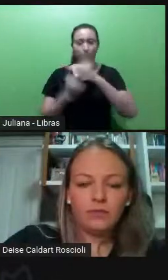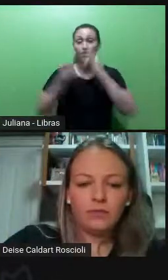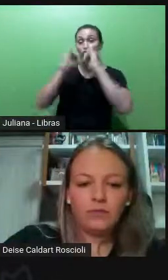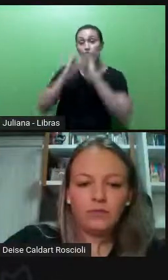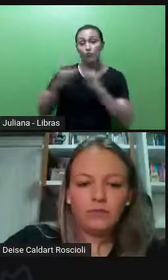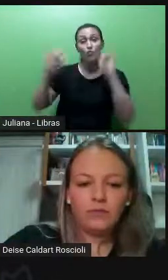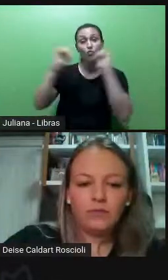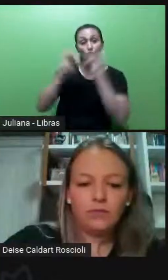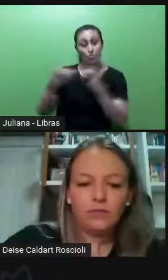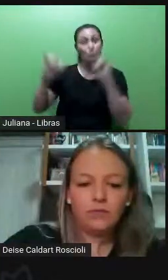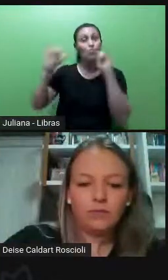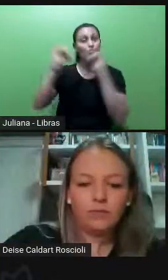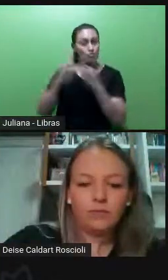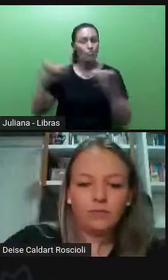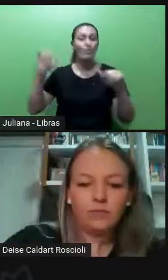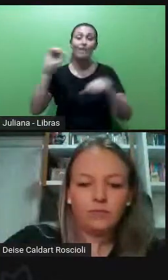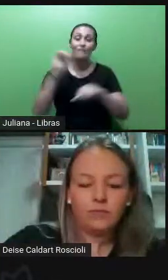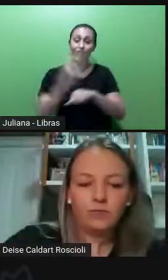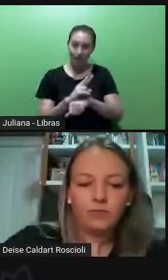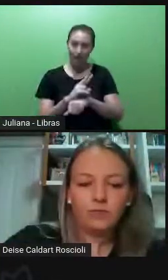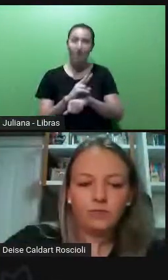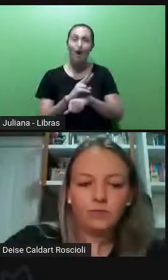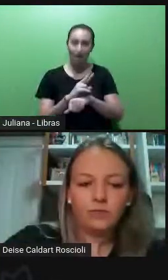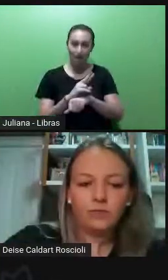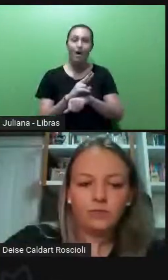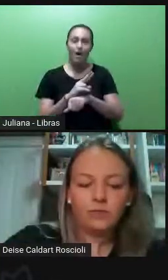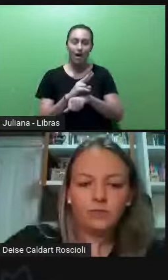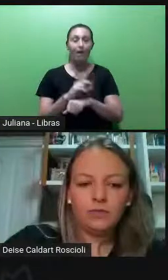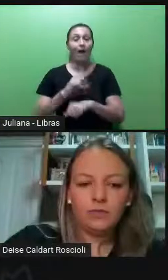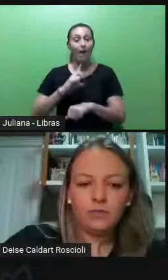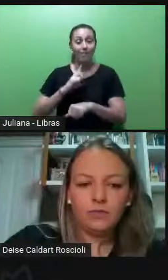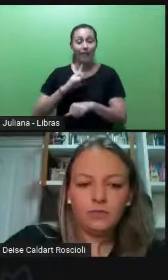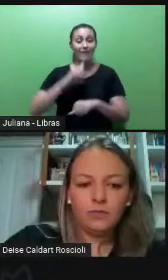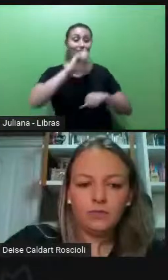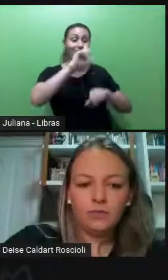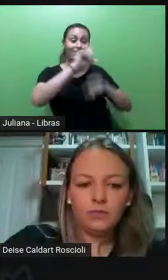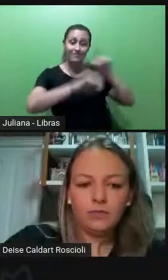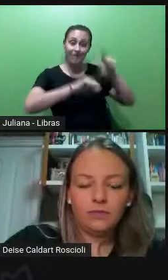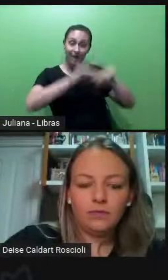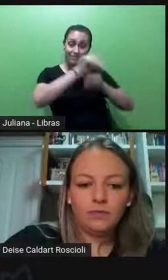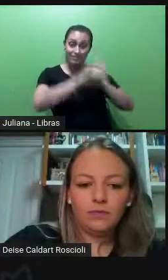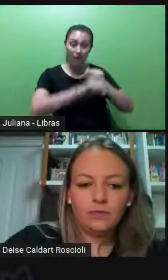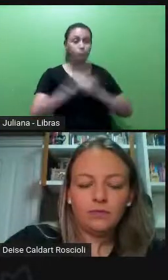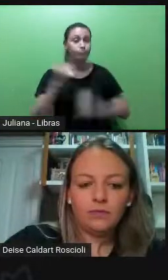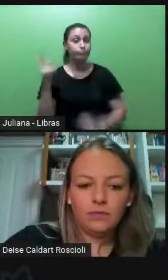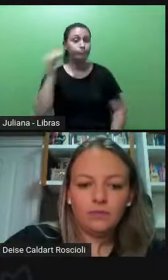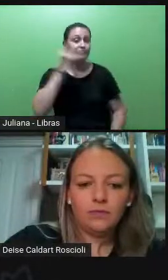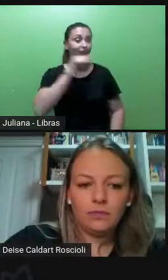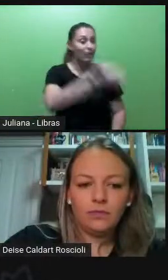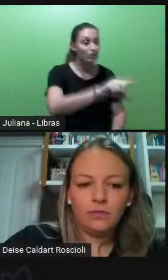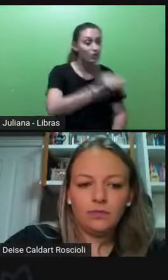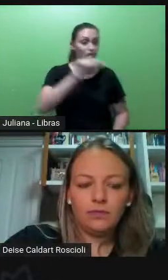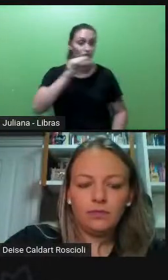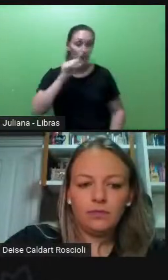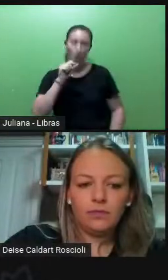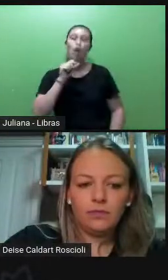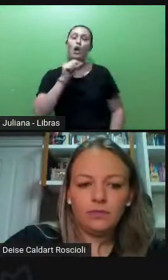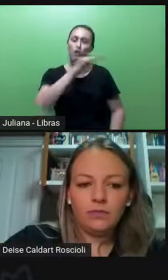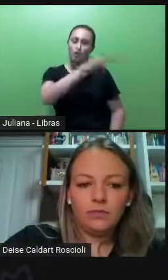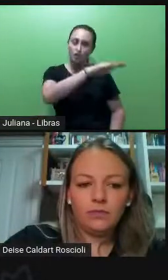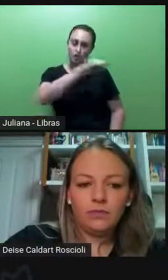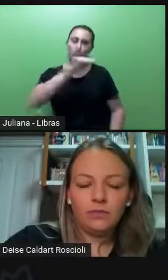vagas, a divulgação de vaga, a gente chama de recrutamento, e quando elas selecionam as pessoas, que a gente chama de